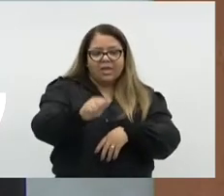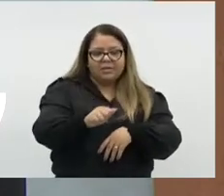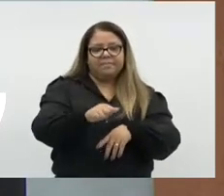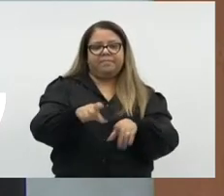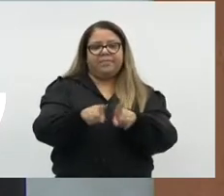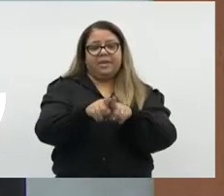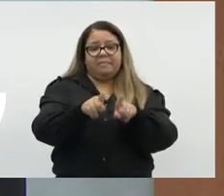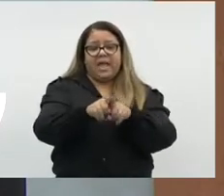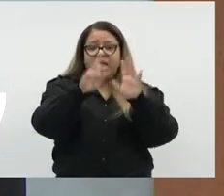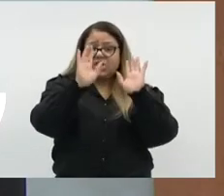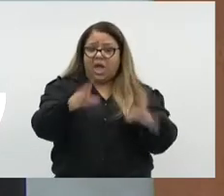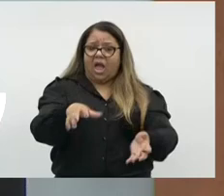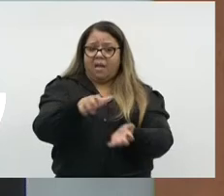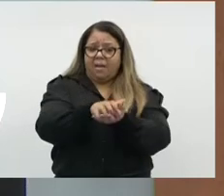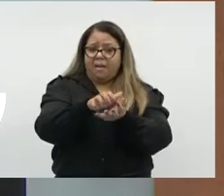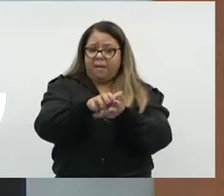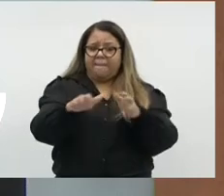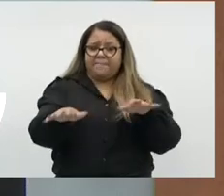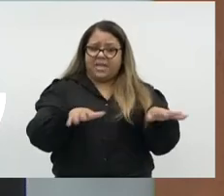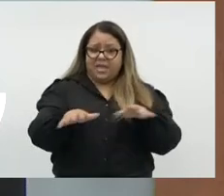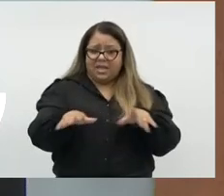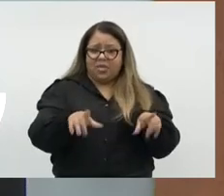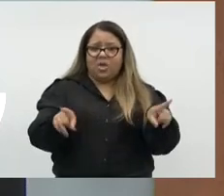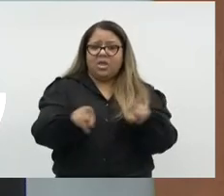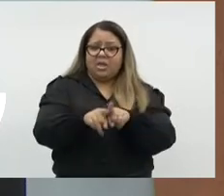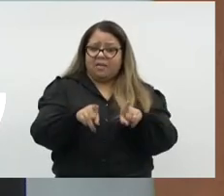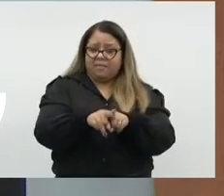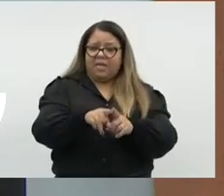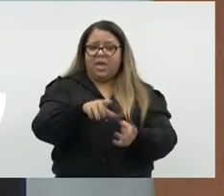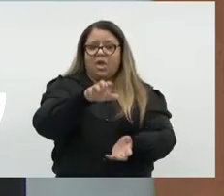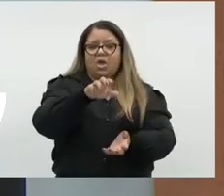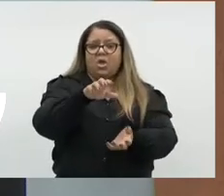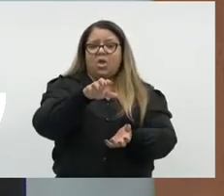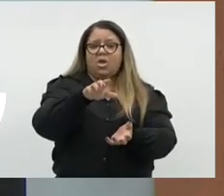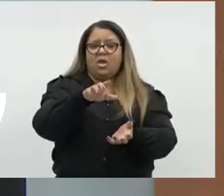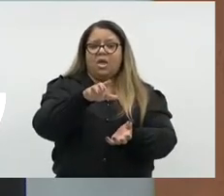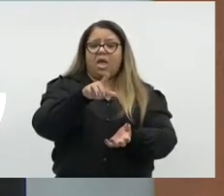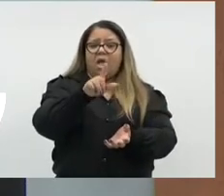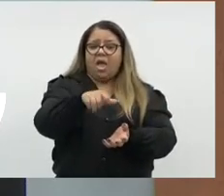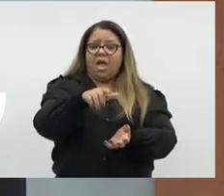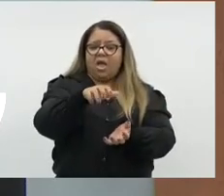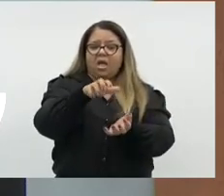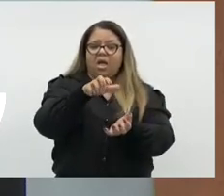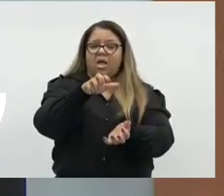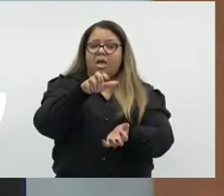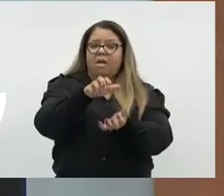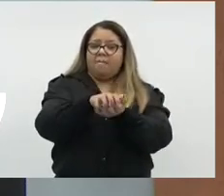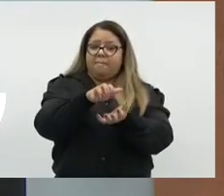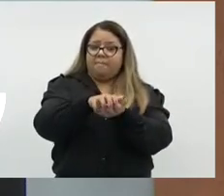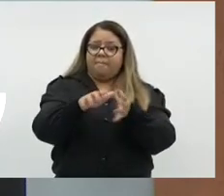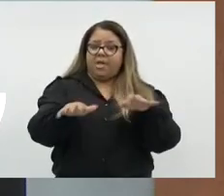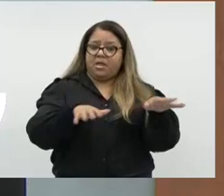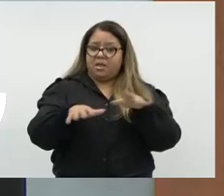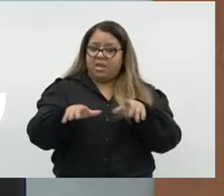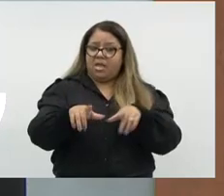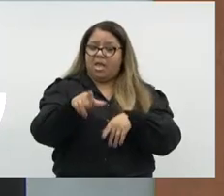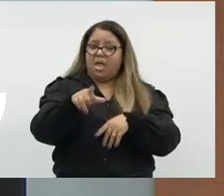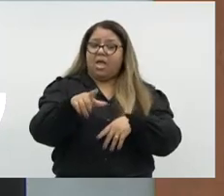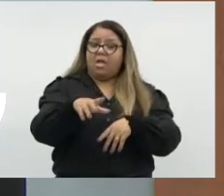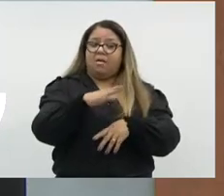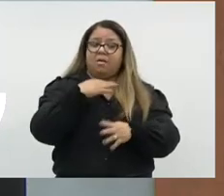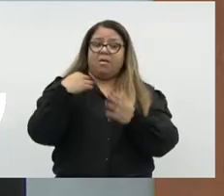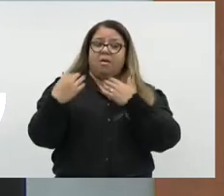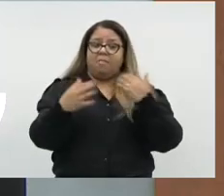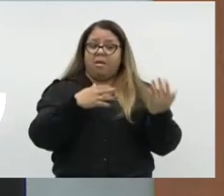e a soja nas bordas do Pantanal sacrifica a sobrevivência do Pantanal